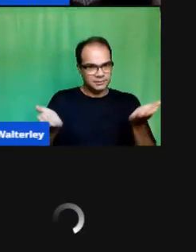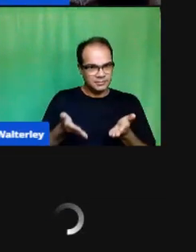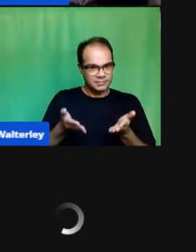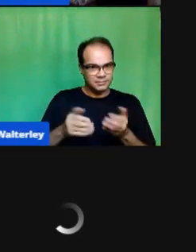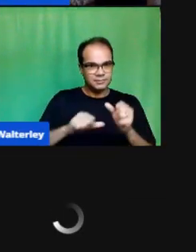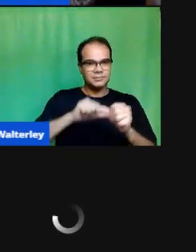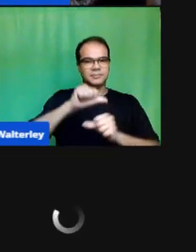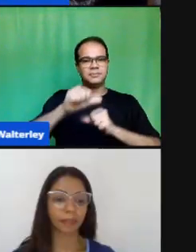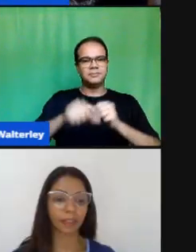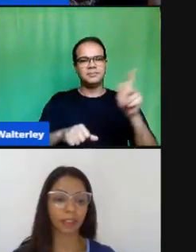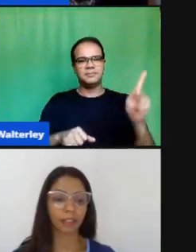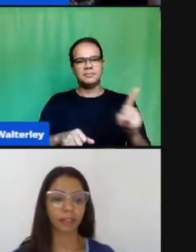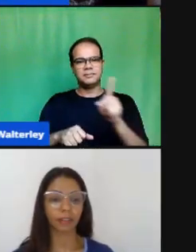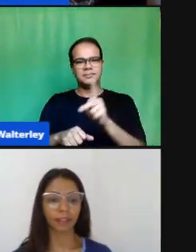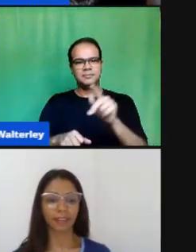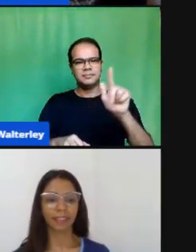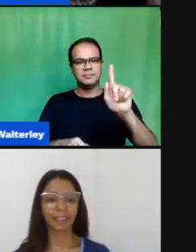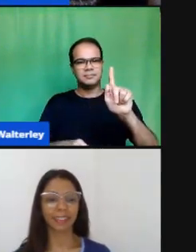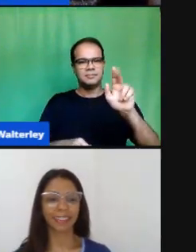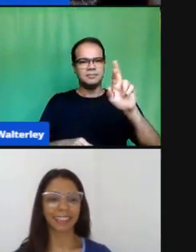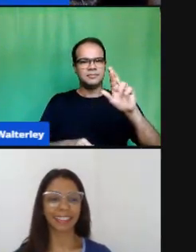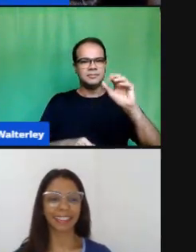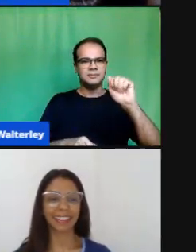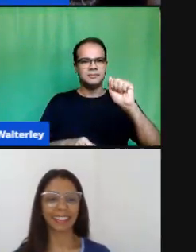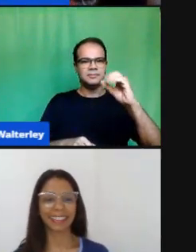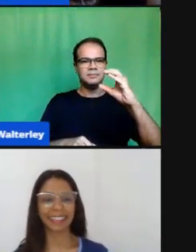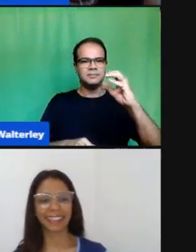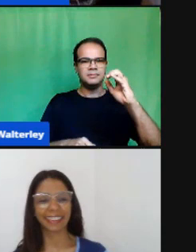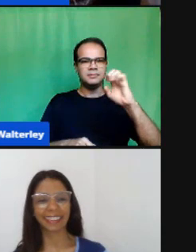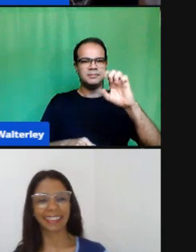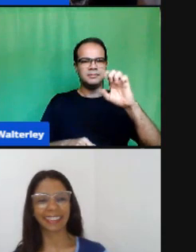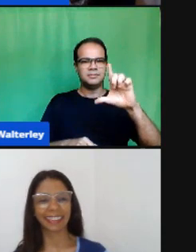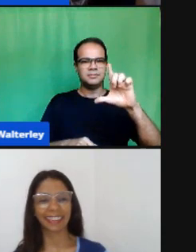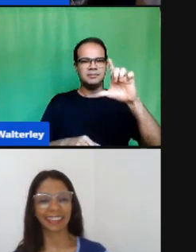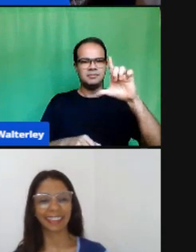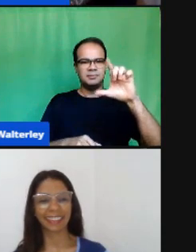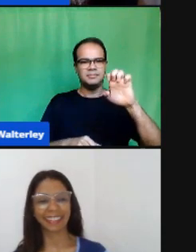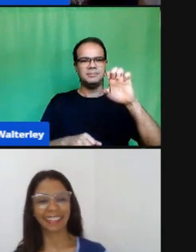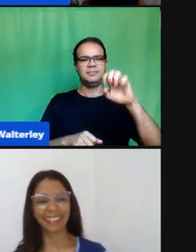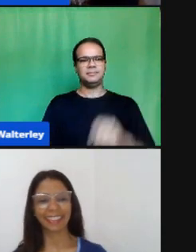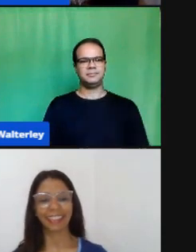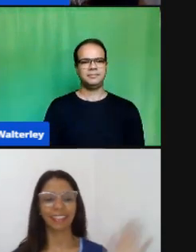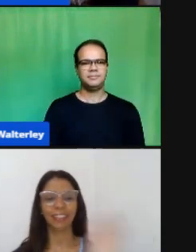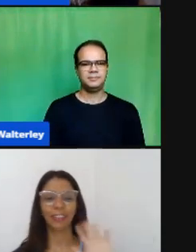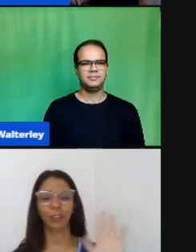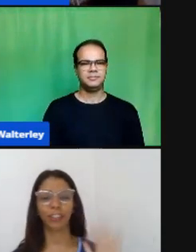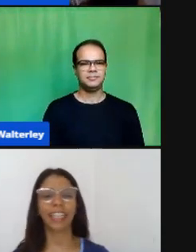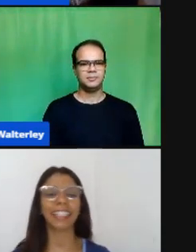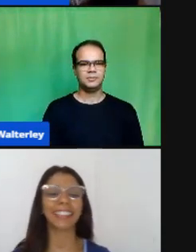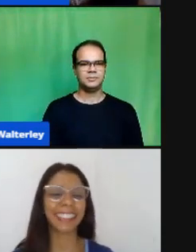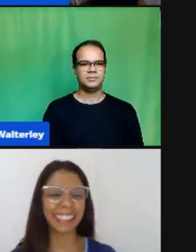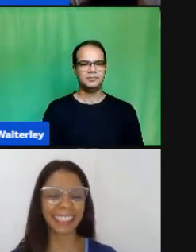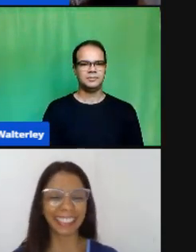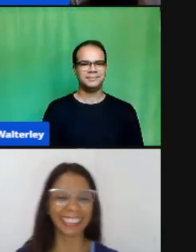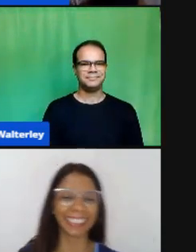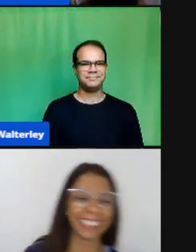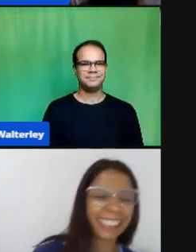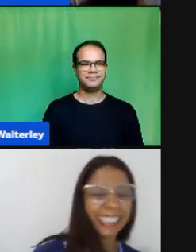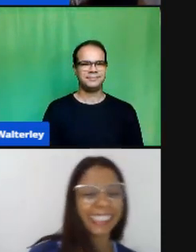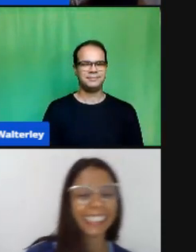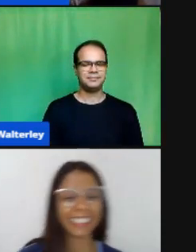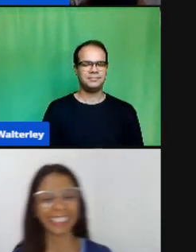continuará Com a nossa Formação É com você Graciele Estou chegando